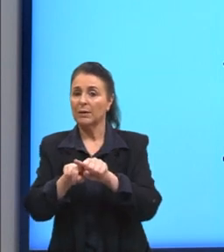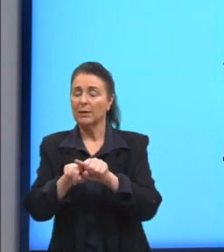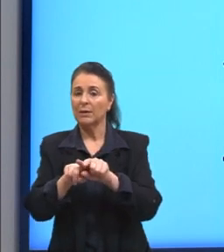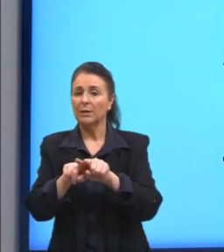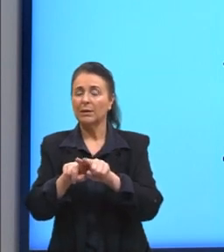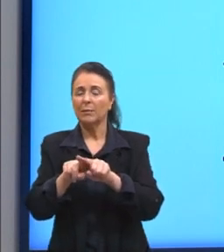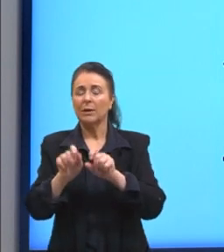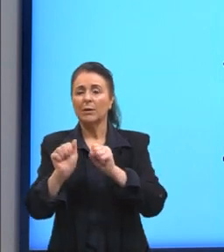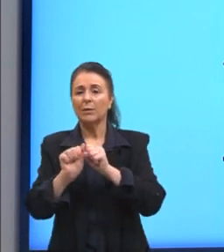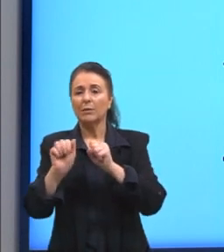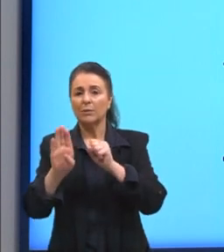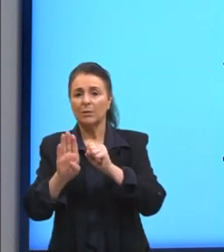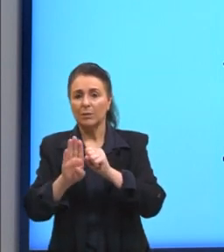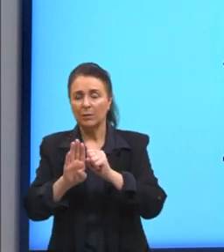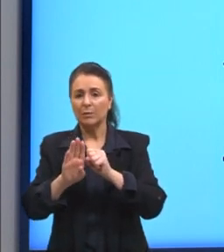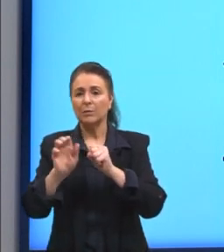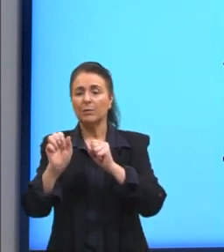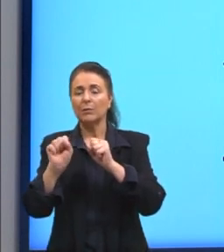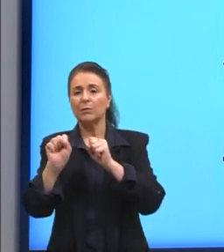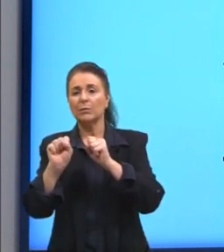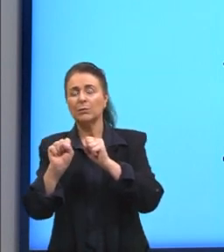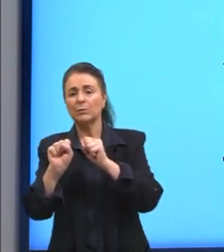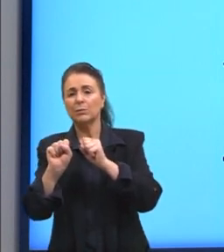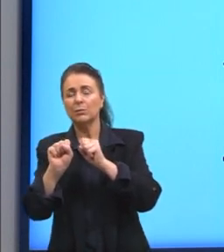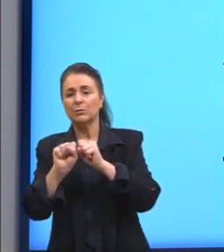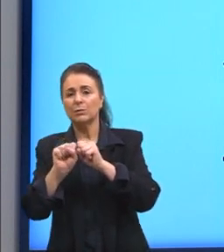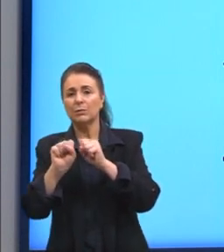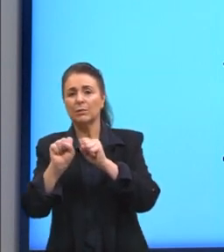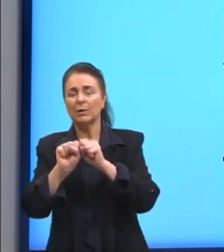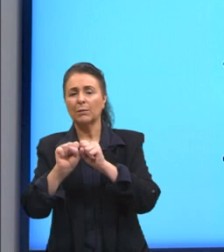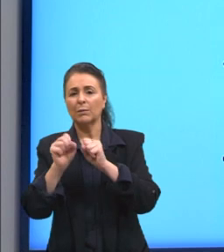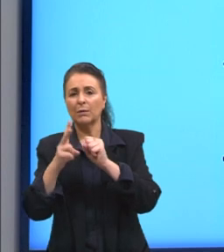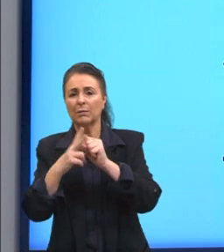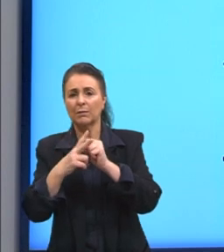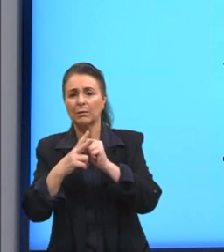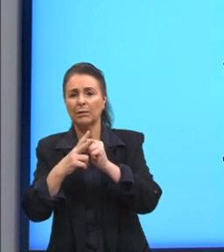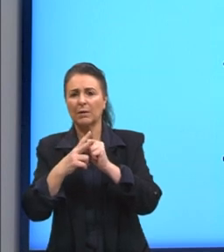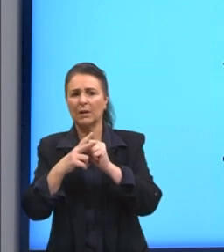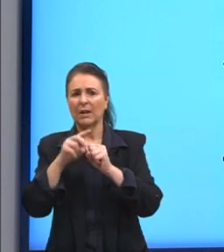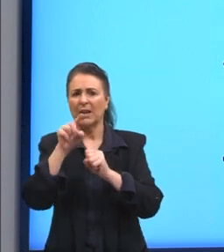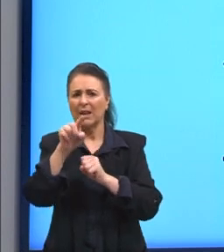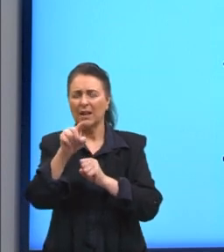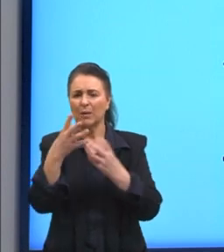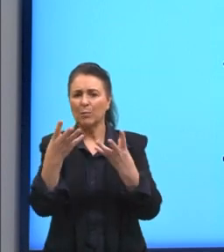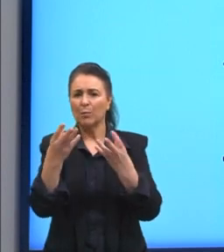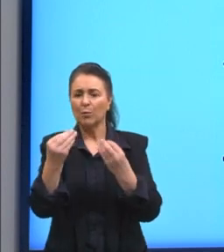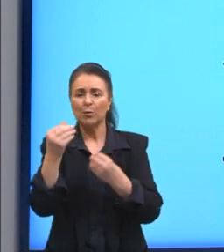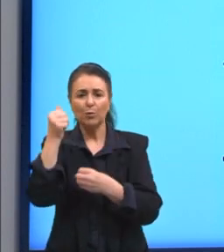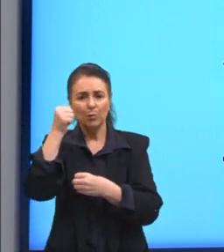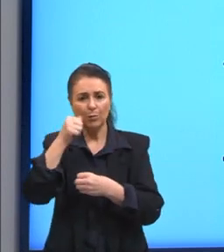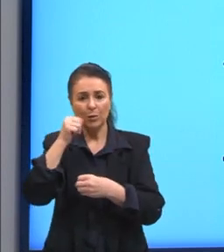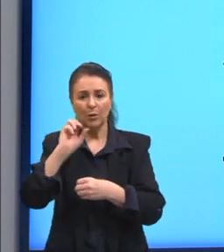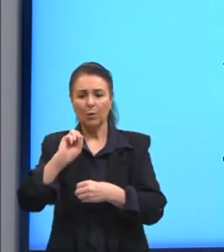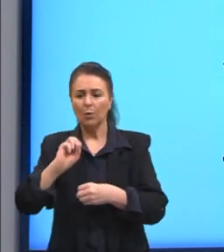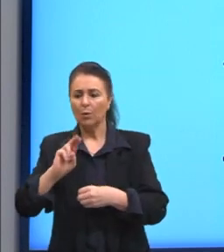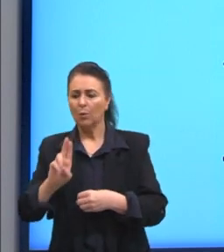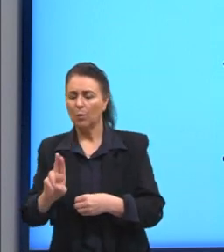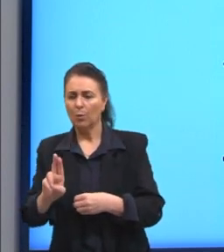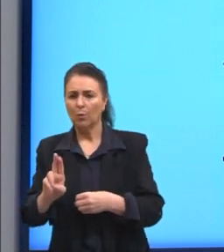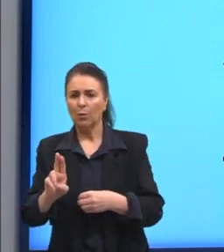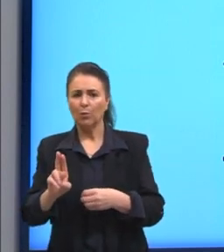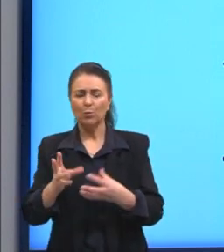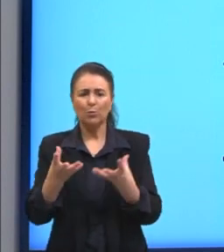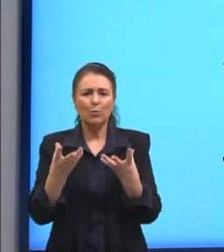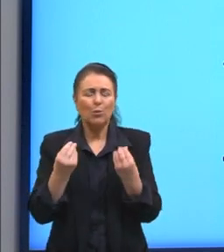adjetivos e advérbios. Por exemplo, ela é muito mulher ou estou muito